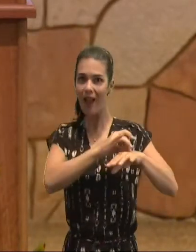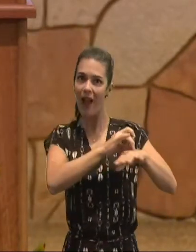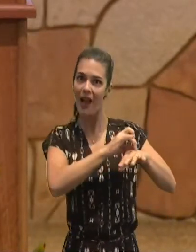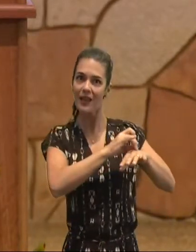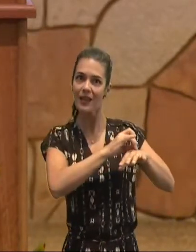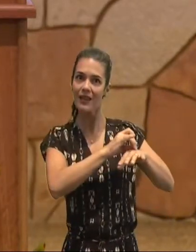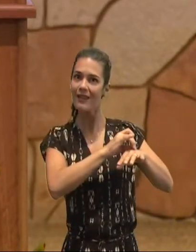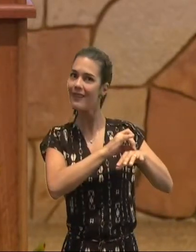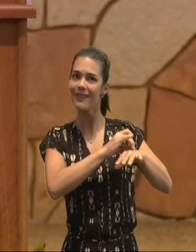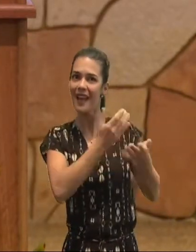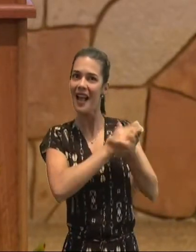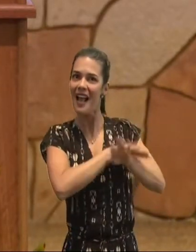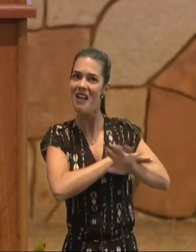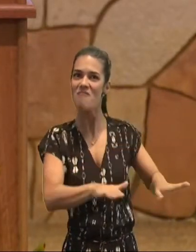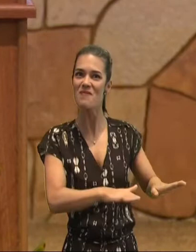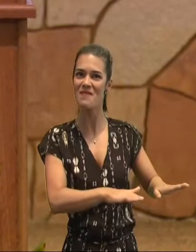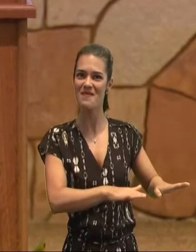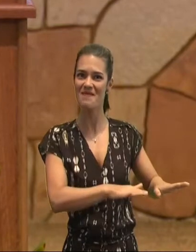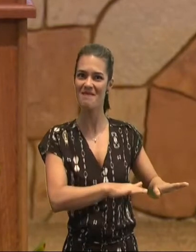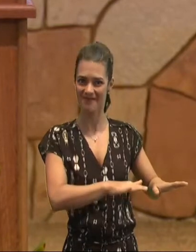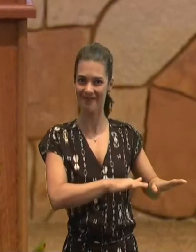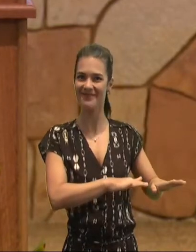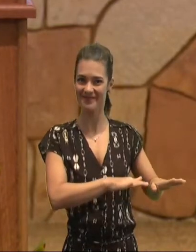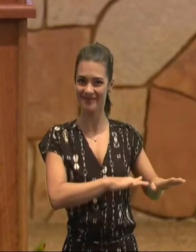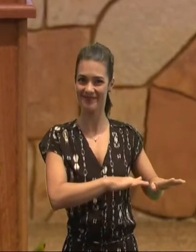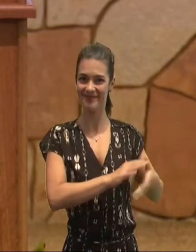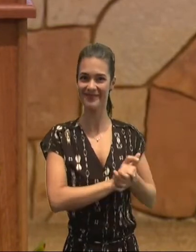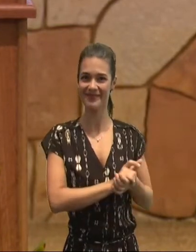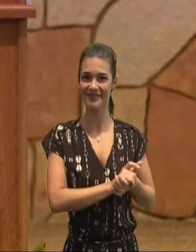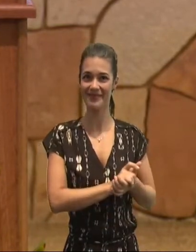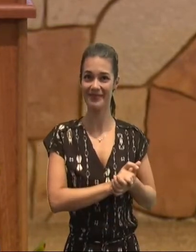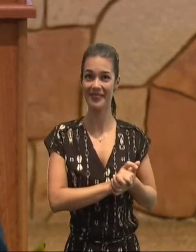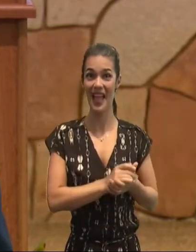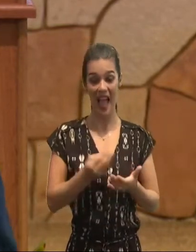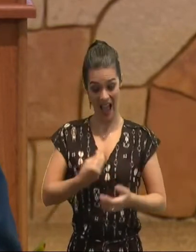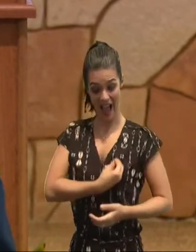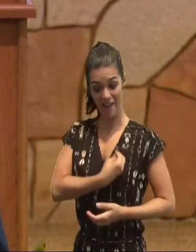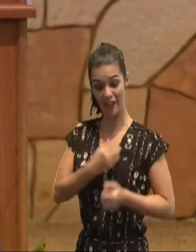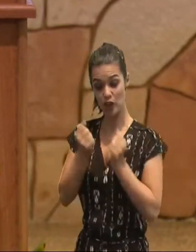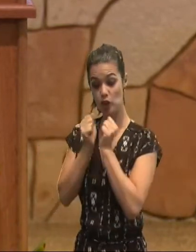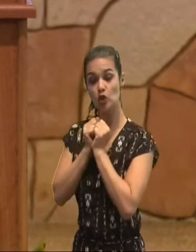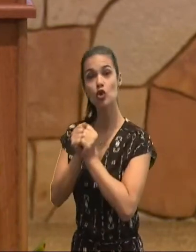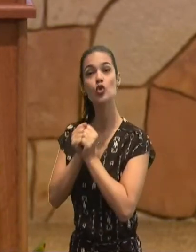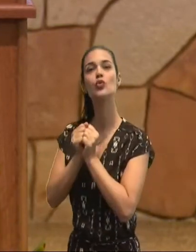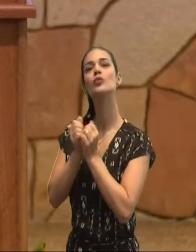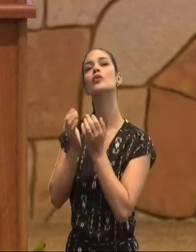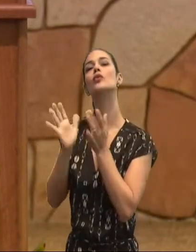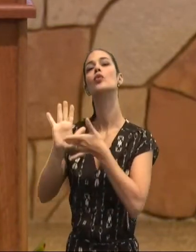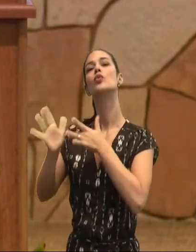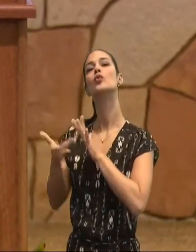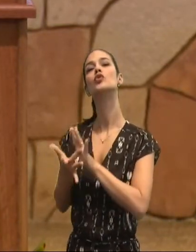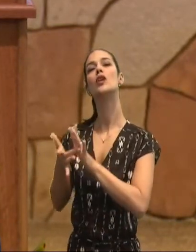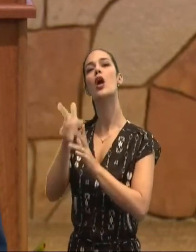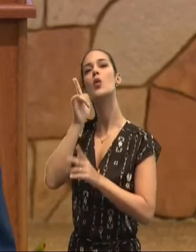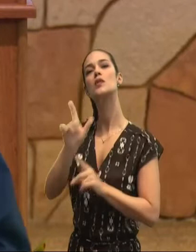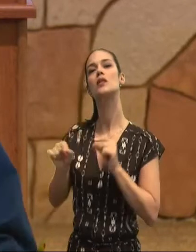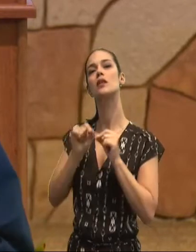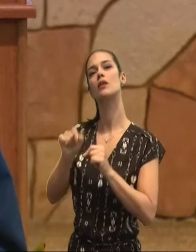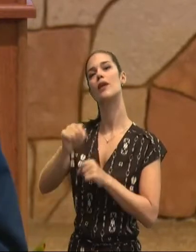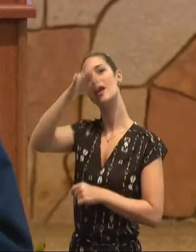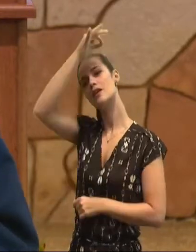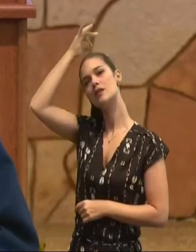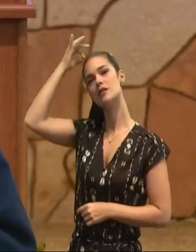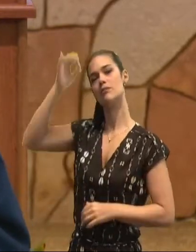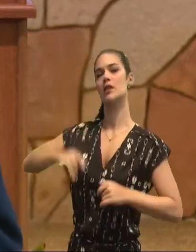segredo, da vida cristã, o segredo, da vida cristã, é andar no Espírito, Paulo vai falar, de novo,